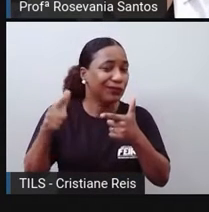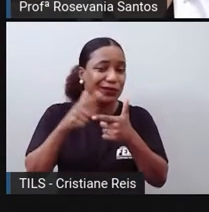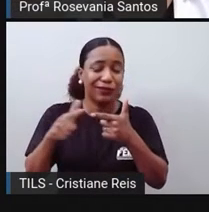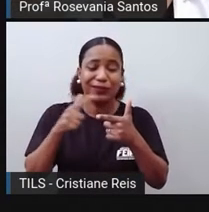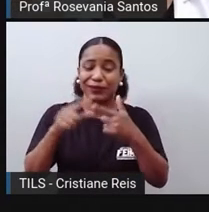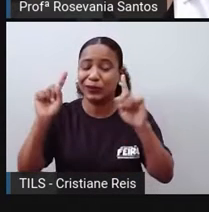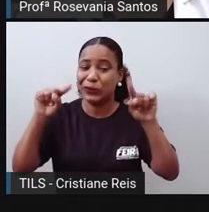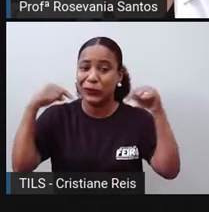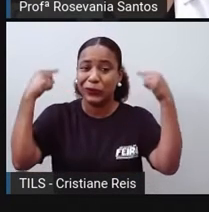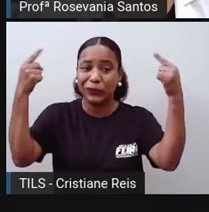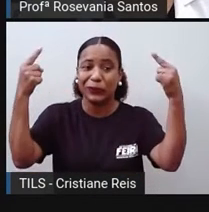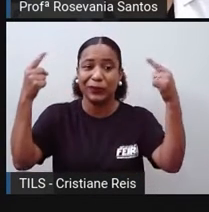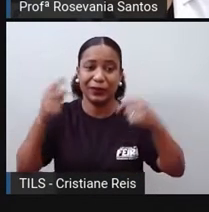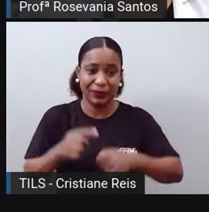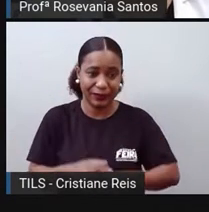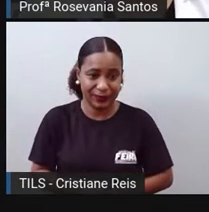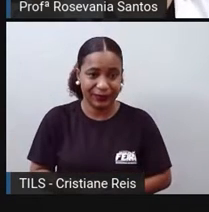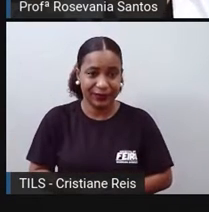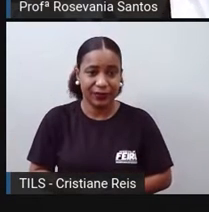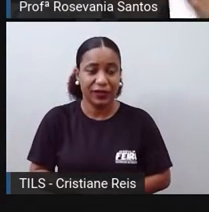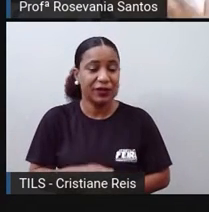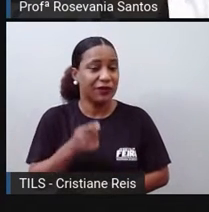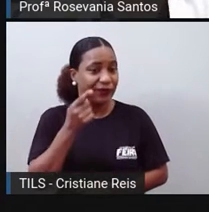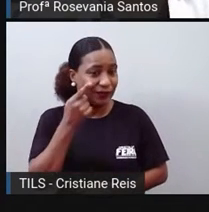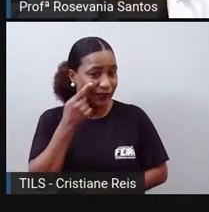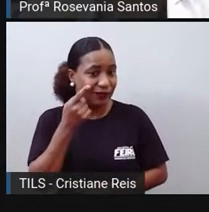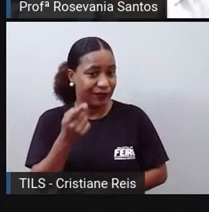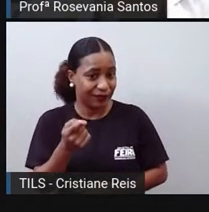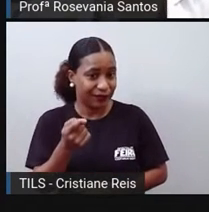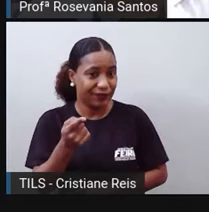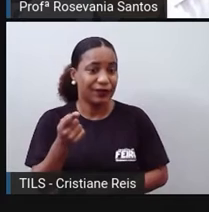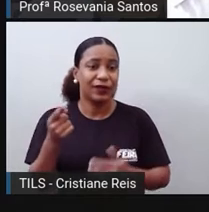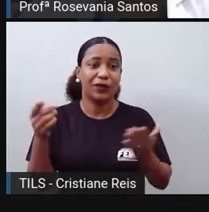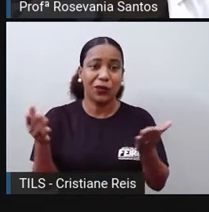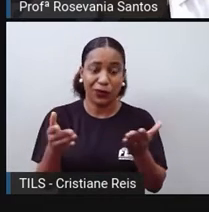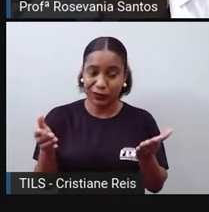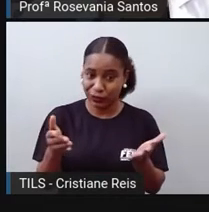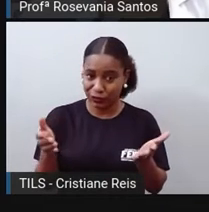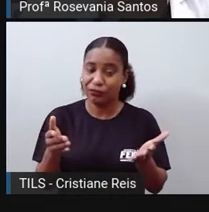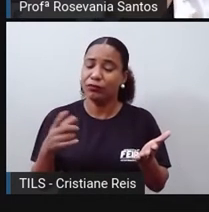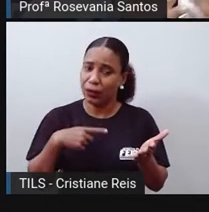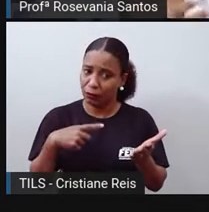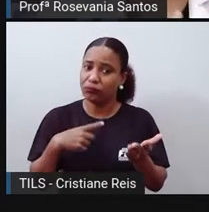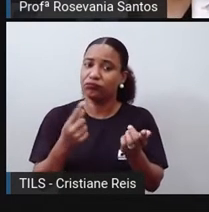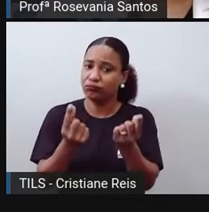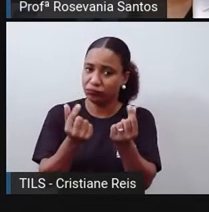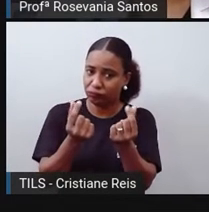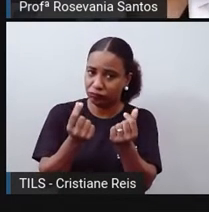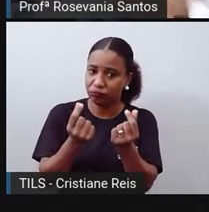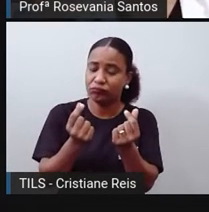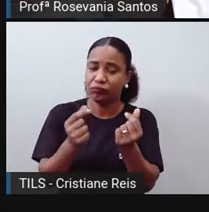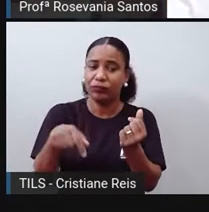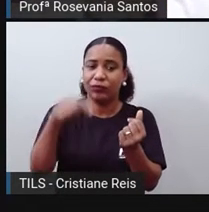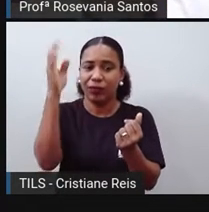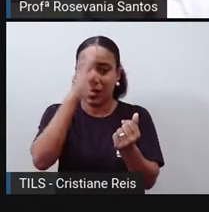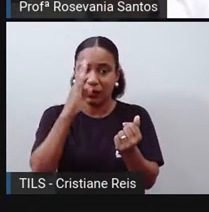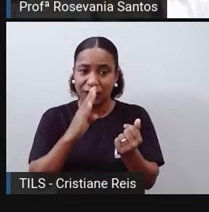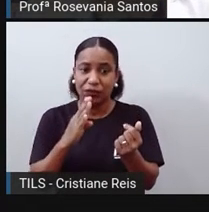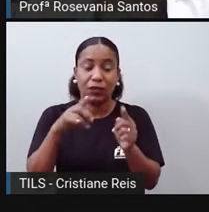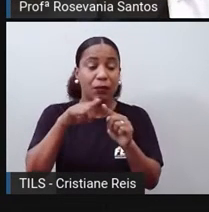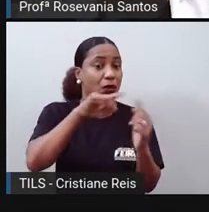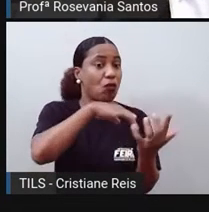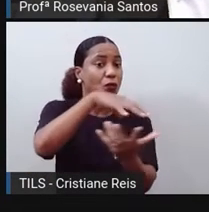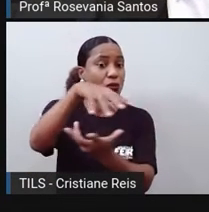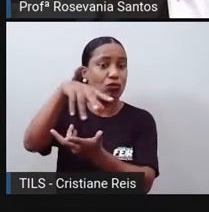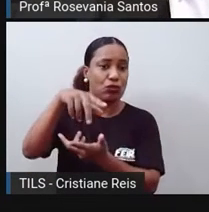agora. Porque só para a gente entender, a gente tem muita concentração de renda, tem, não só no nosso país, como no mundo como um